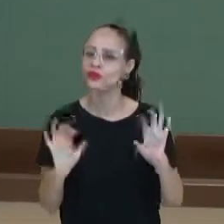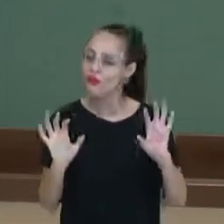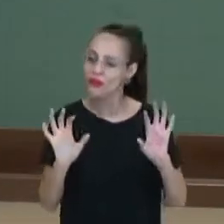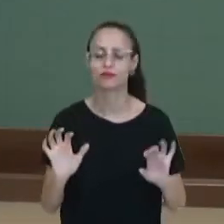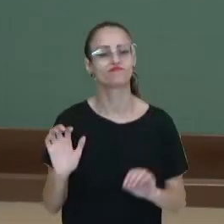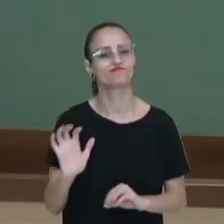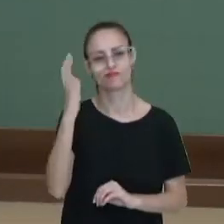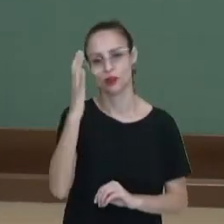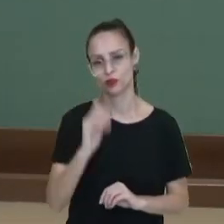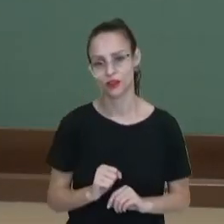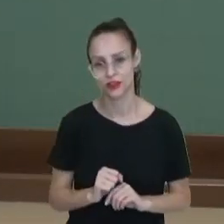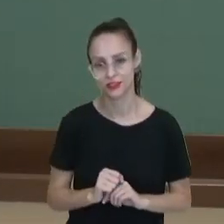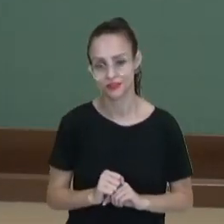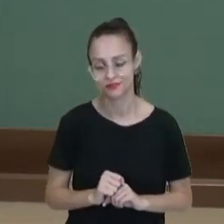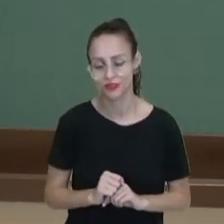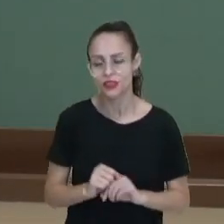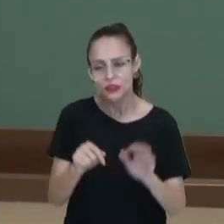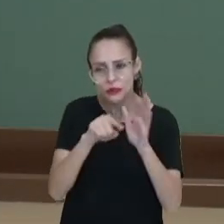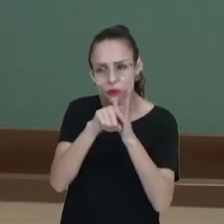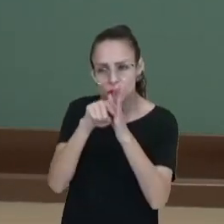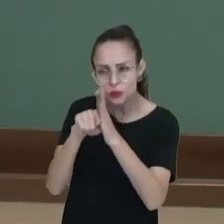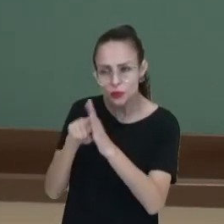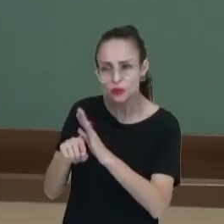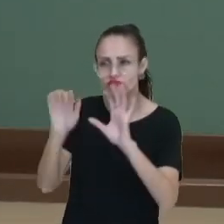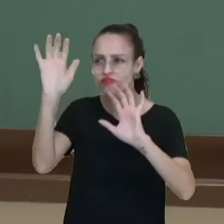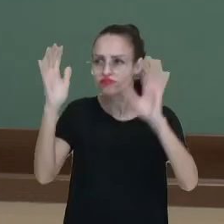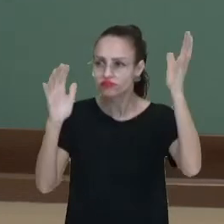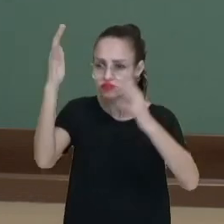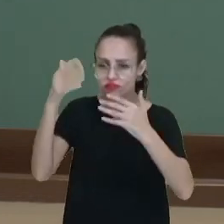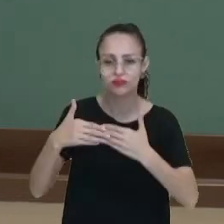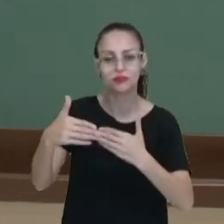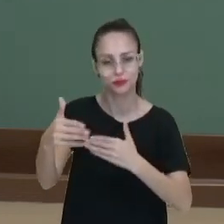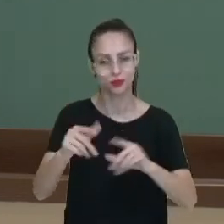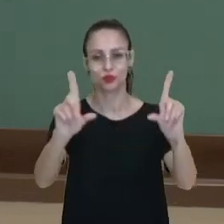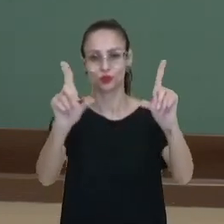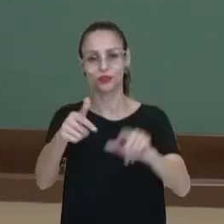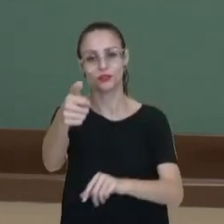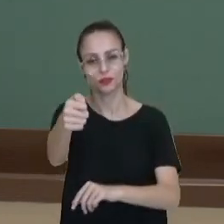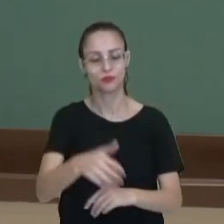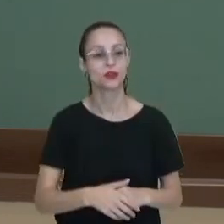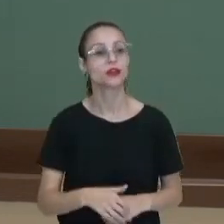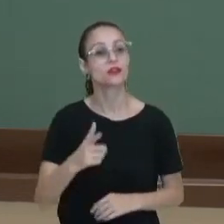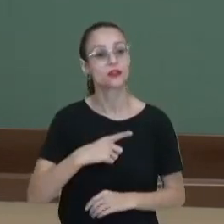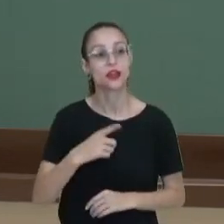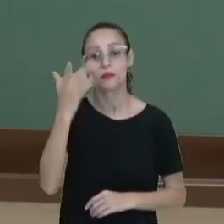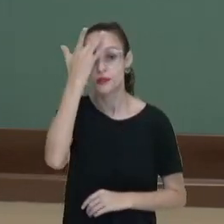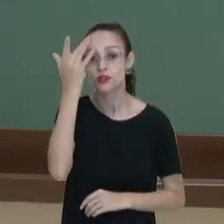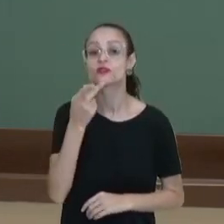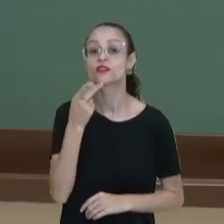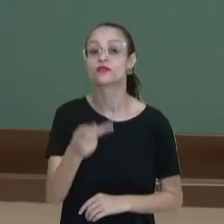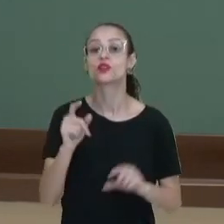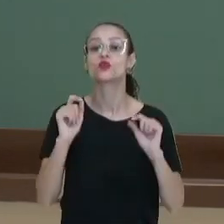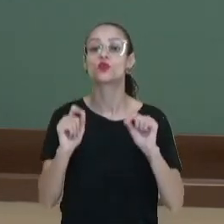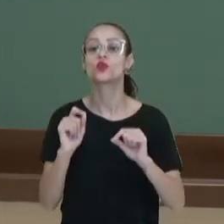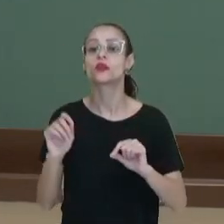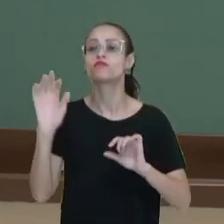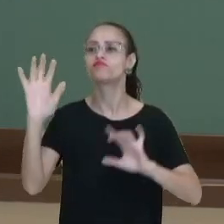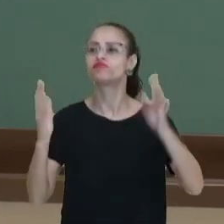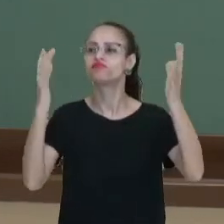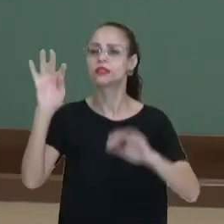que acontece lá na previsão do tempo, quando aparece o telejornal. A pessoa está dizendo o tempo.